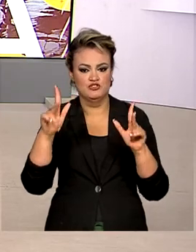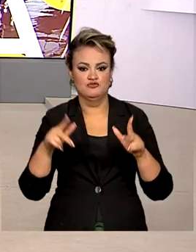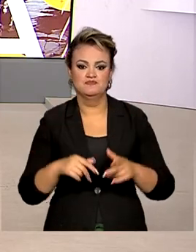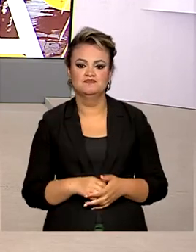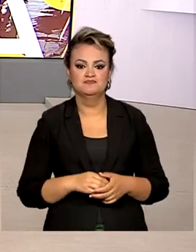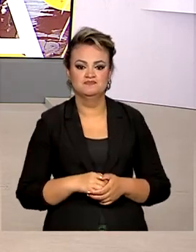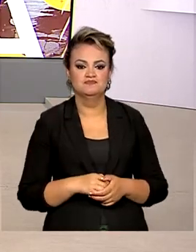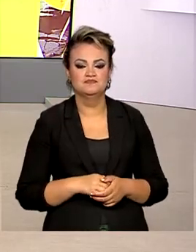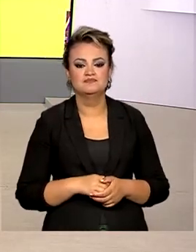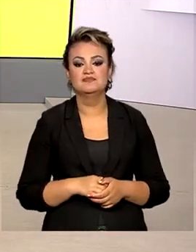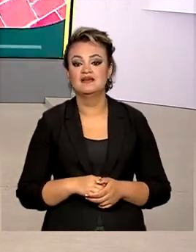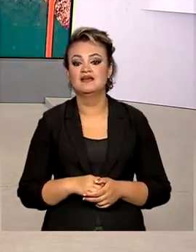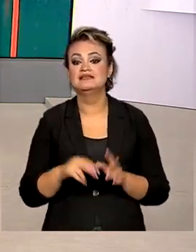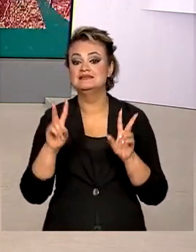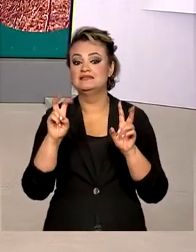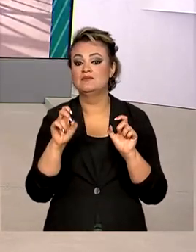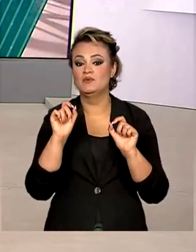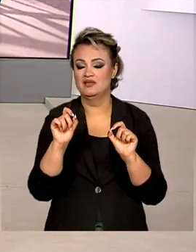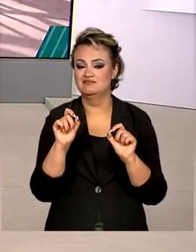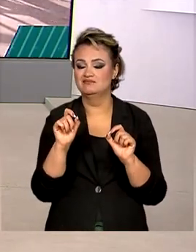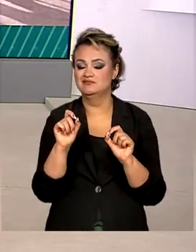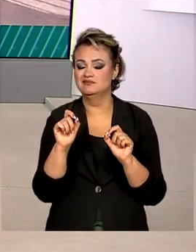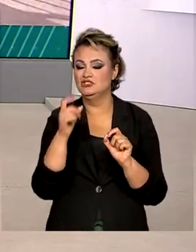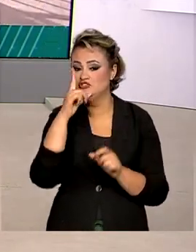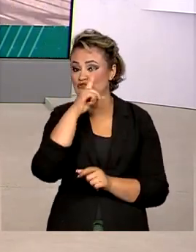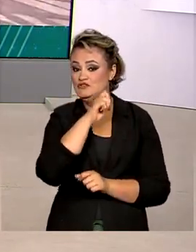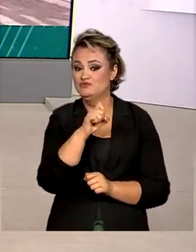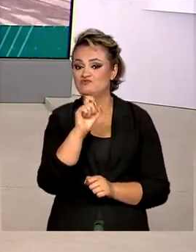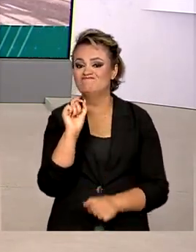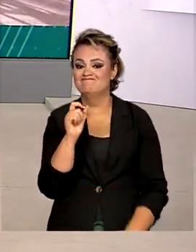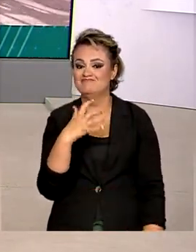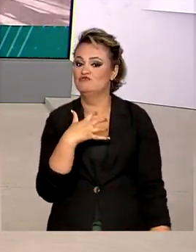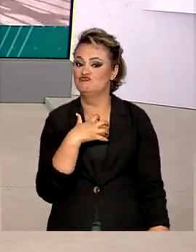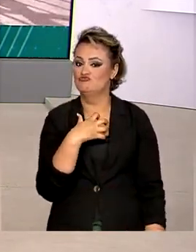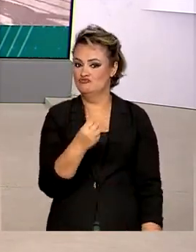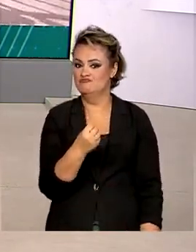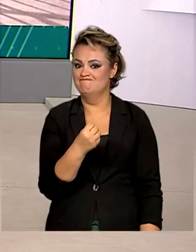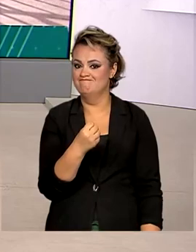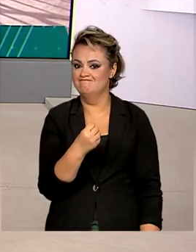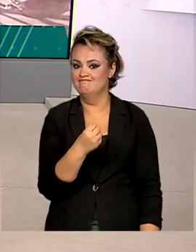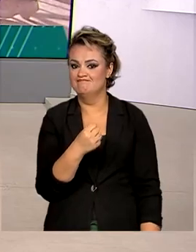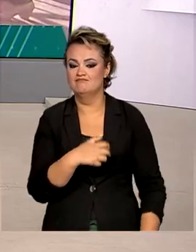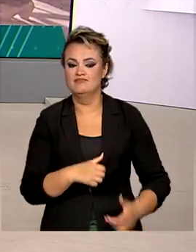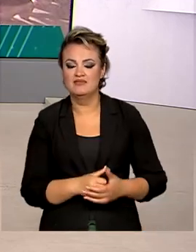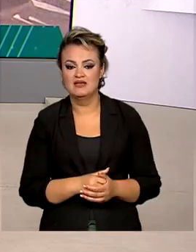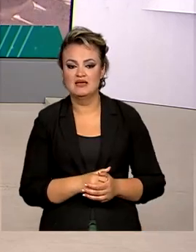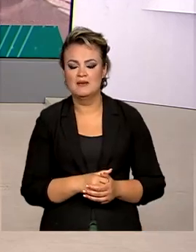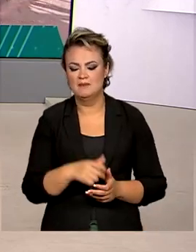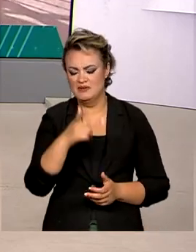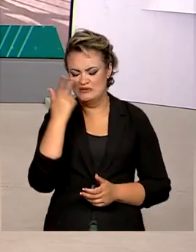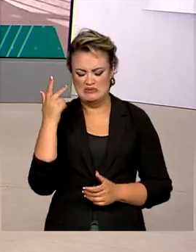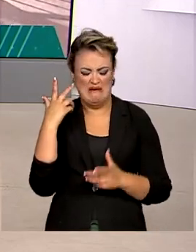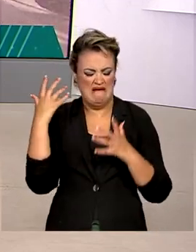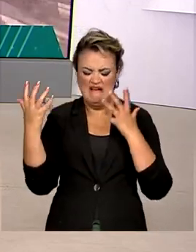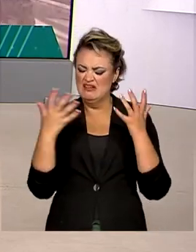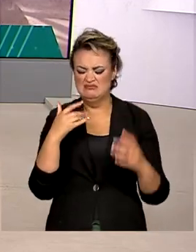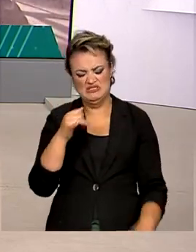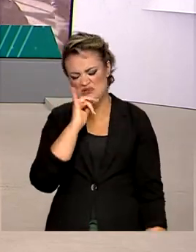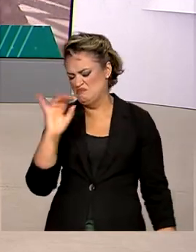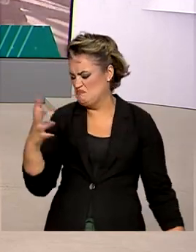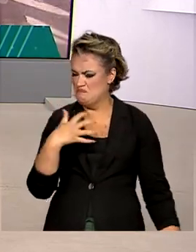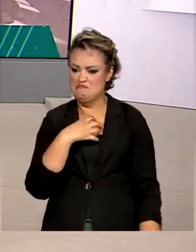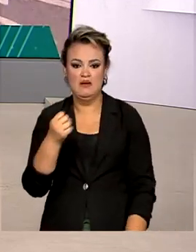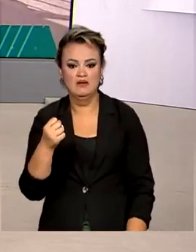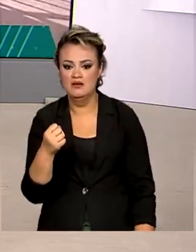Agora vamos falar de um assunto delicado, que é o suicídio. Um ato extremo que